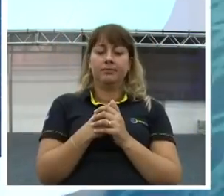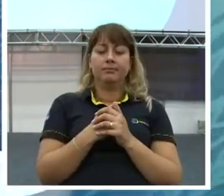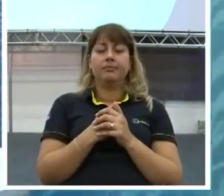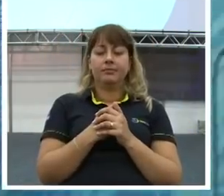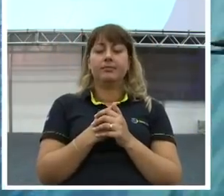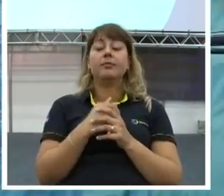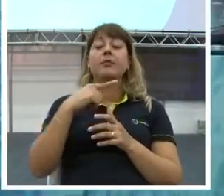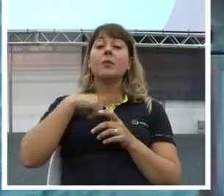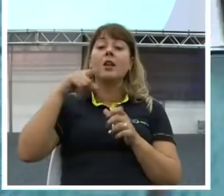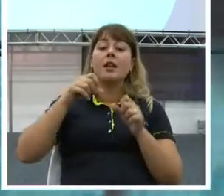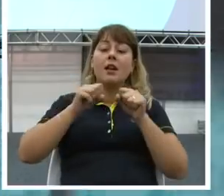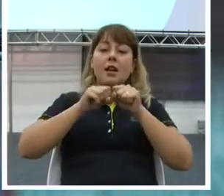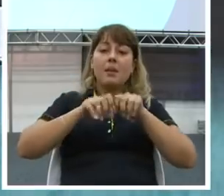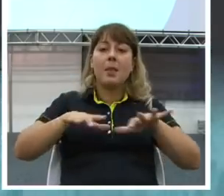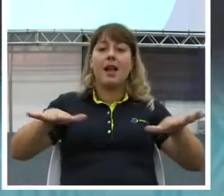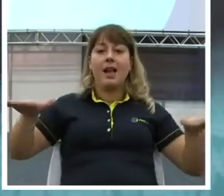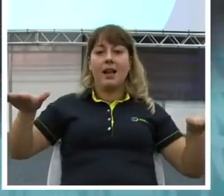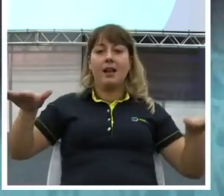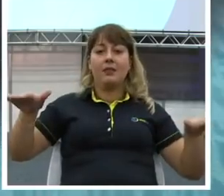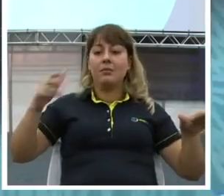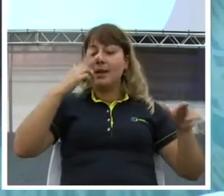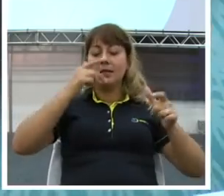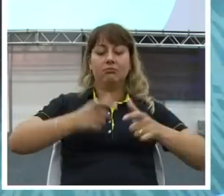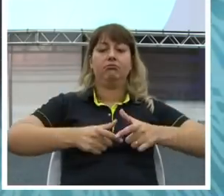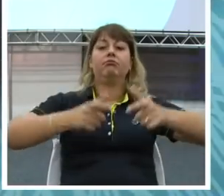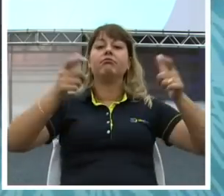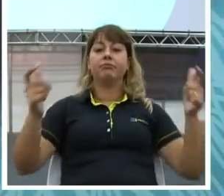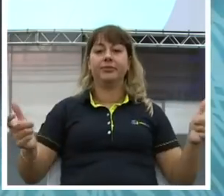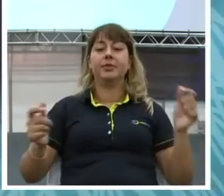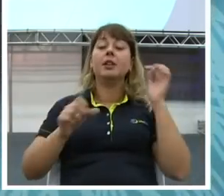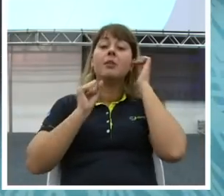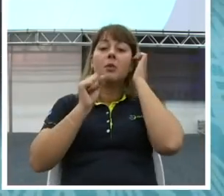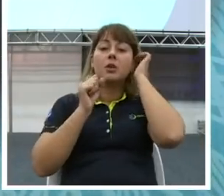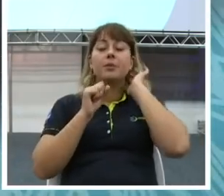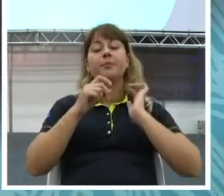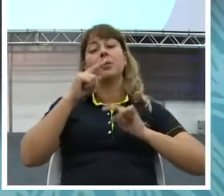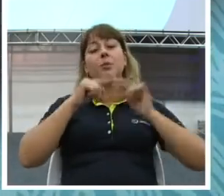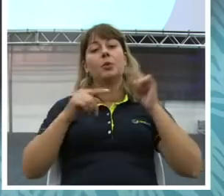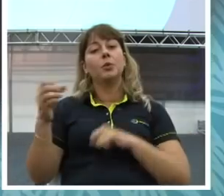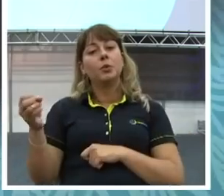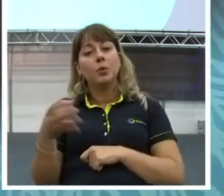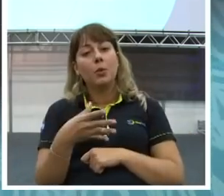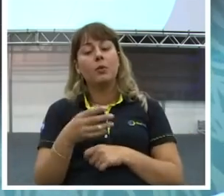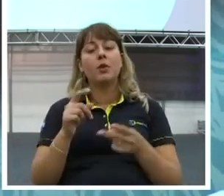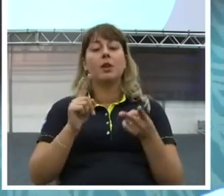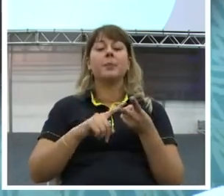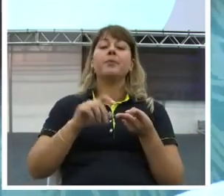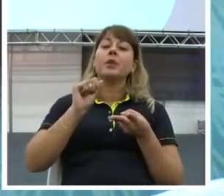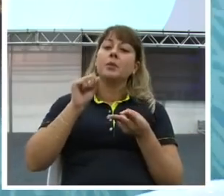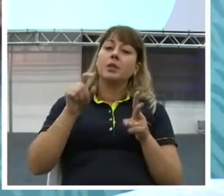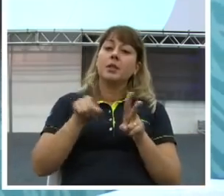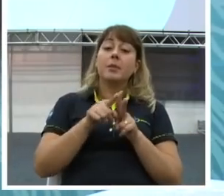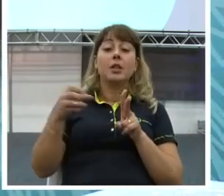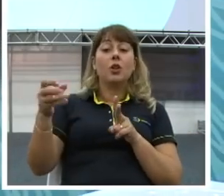Que é a ampliação. A ampliação está desde um produto novo que você lança. Desde uma nova área que você abre.